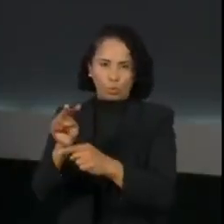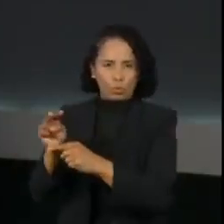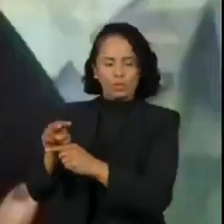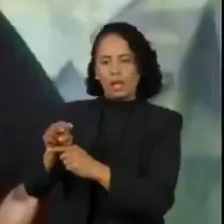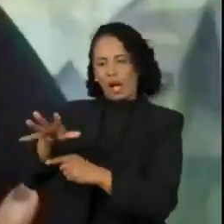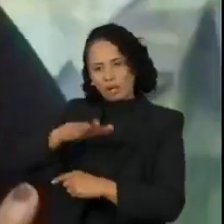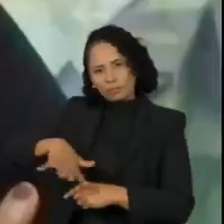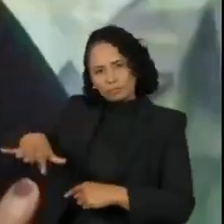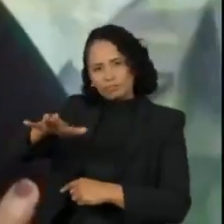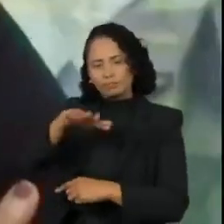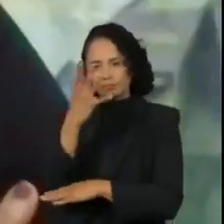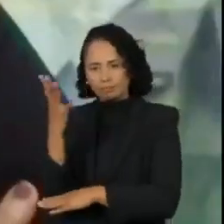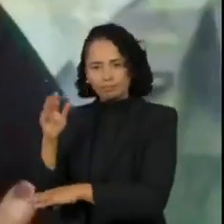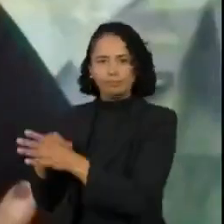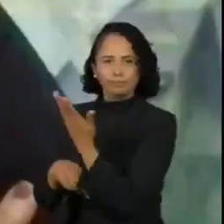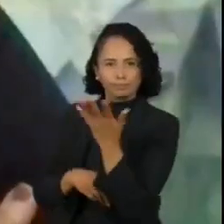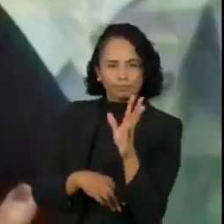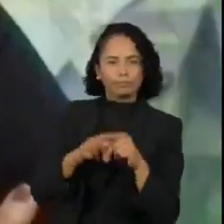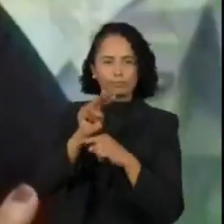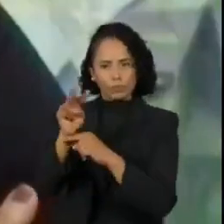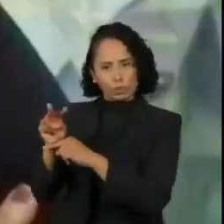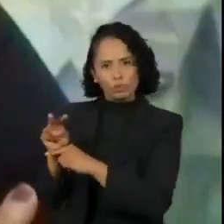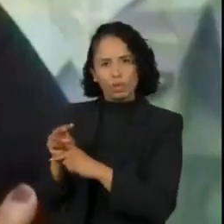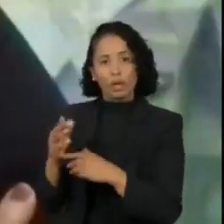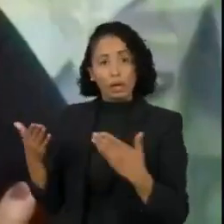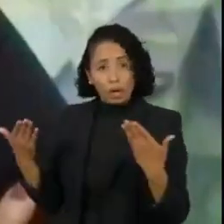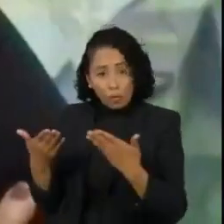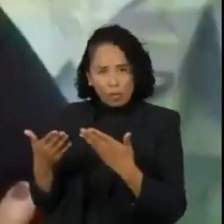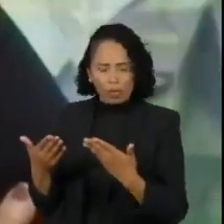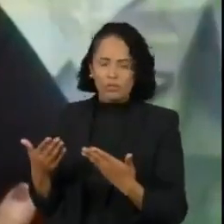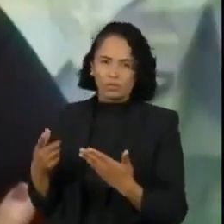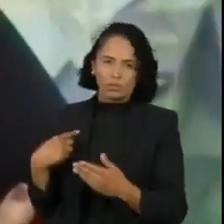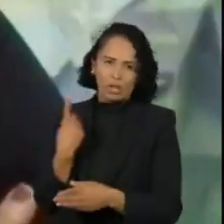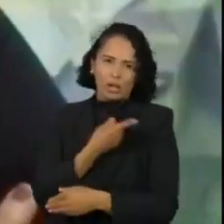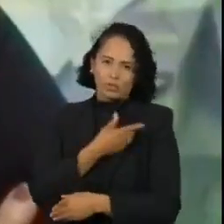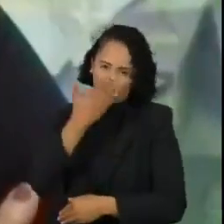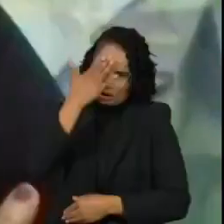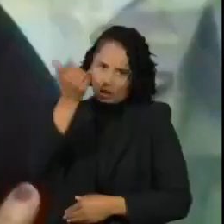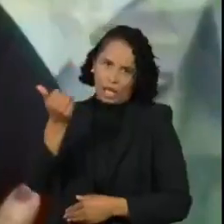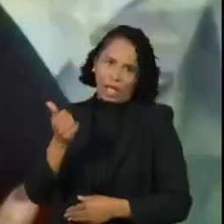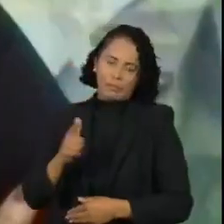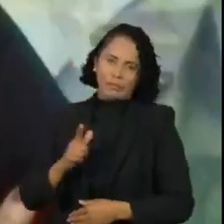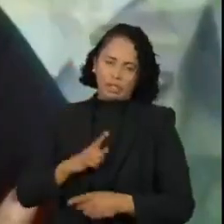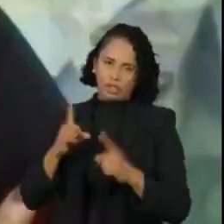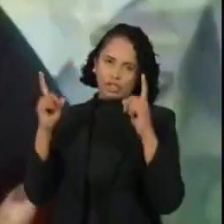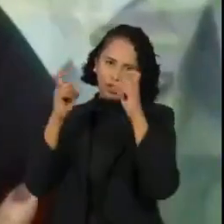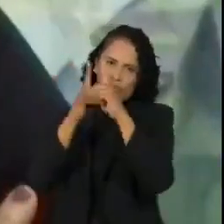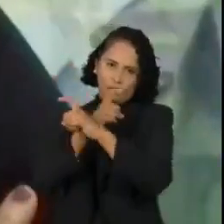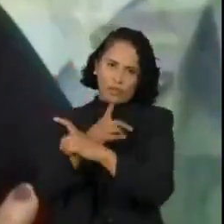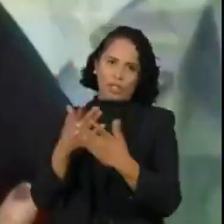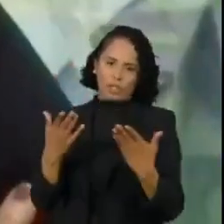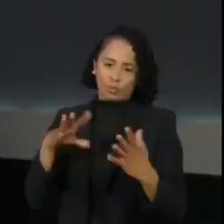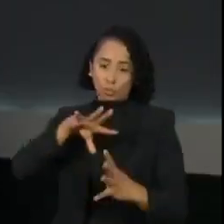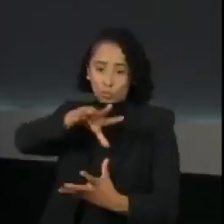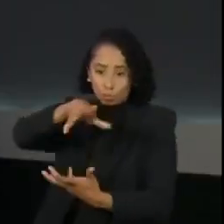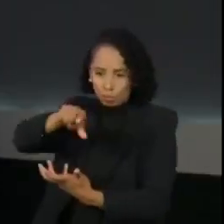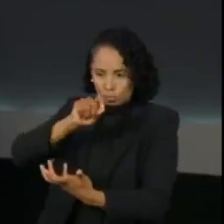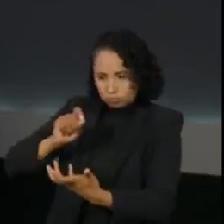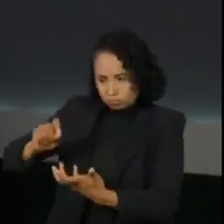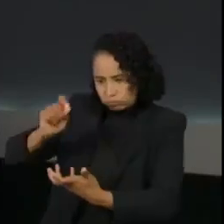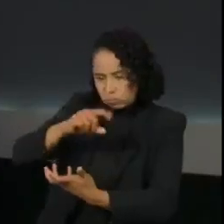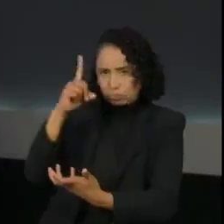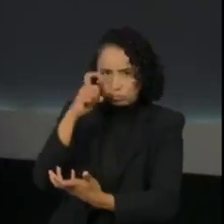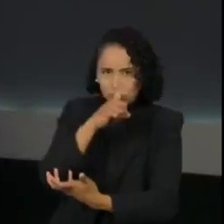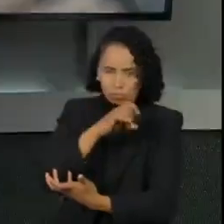ambiente. Hoje, nós sabemos que jogamos fora um terço de tudo que é produzido no mundo. No Brasil, não é diferente. Nós somos